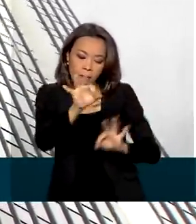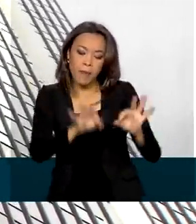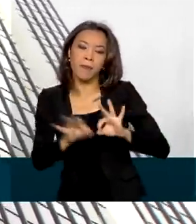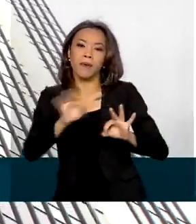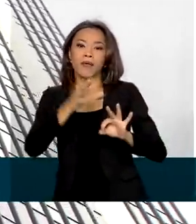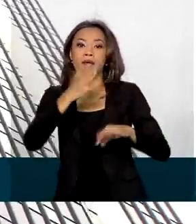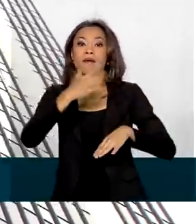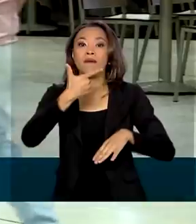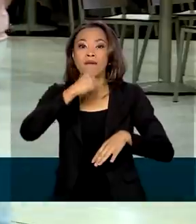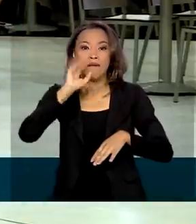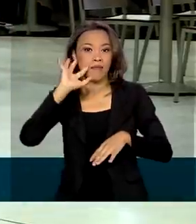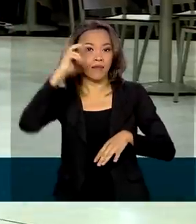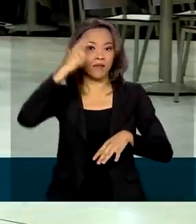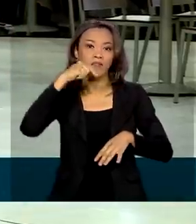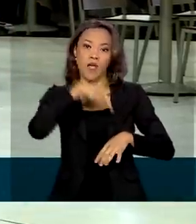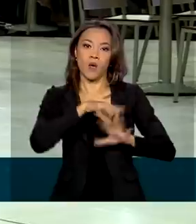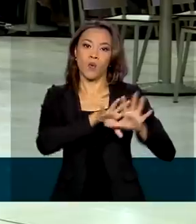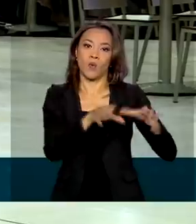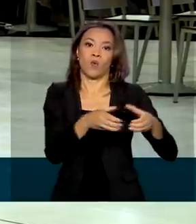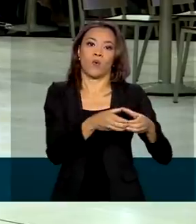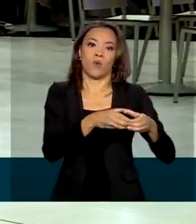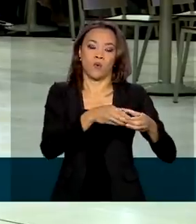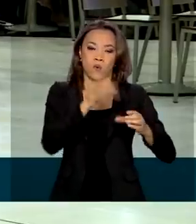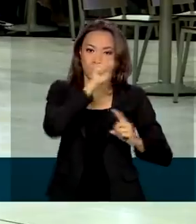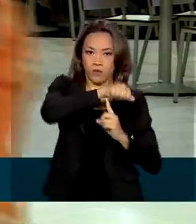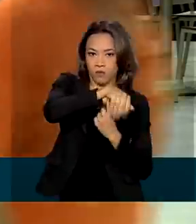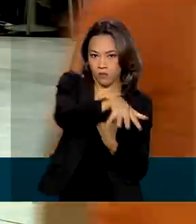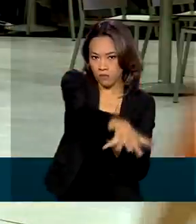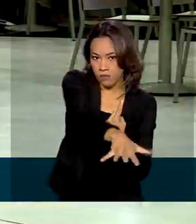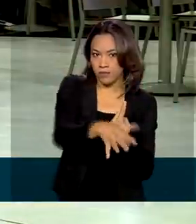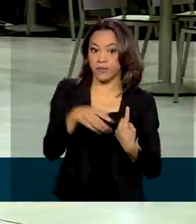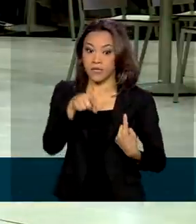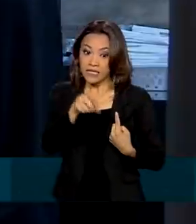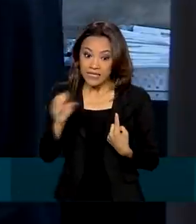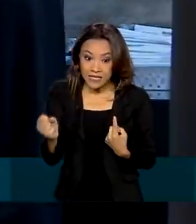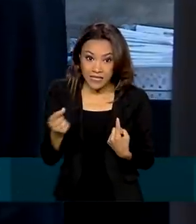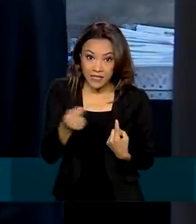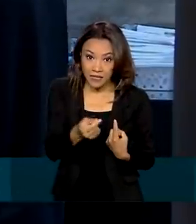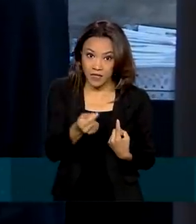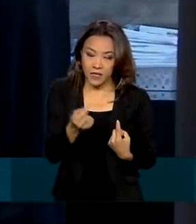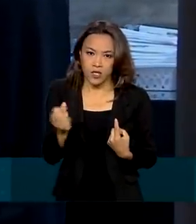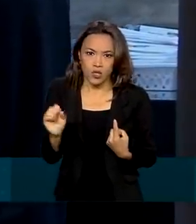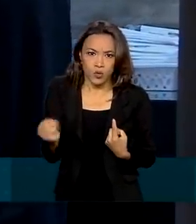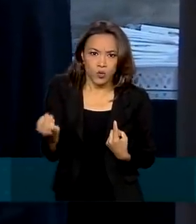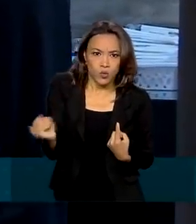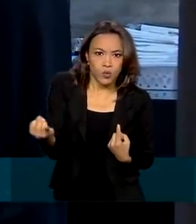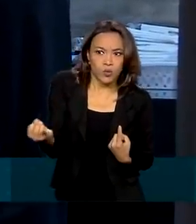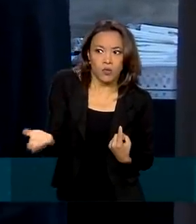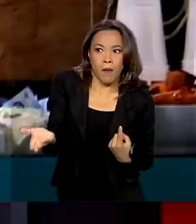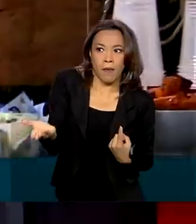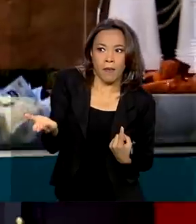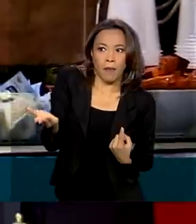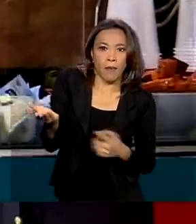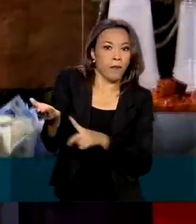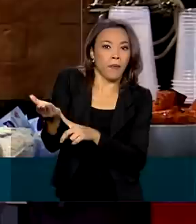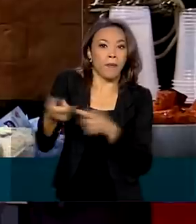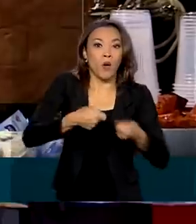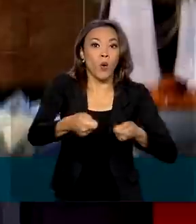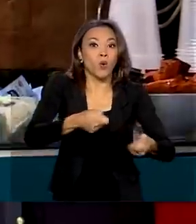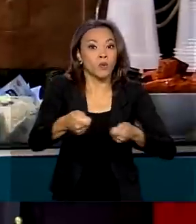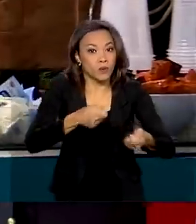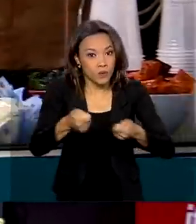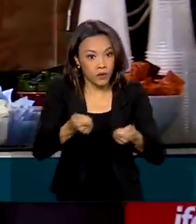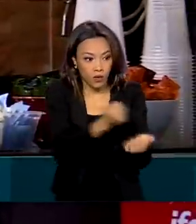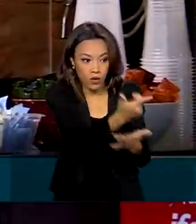Monetário Nacional. Caso os preços subam, os juros aumentam para controlar o consumo. Já se os